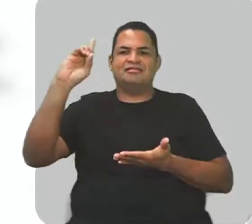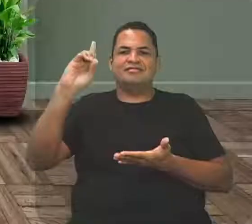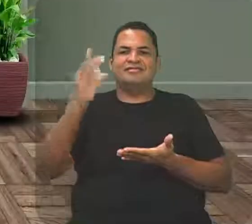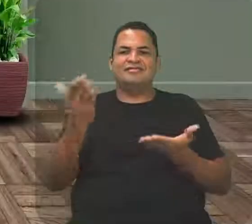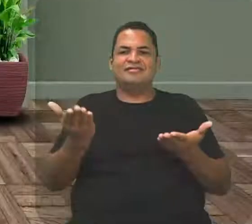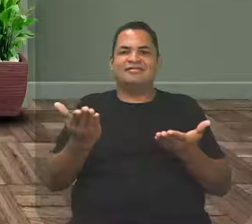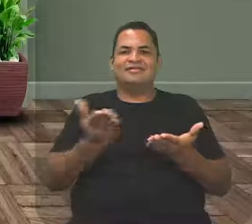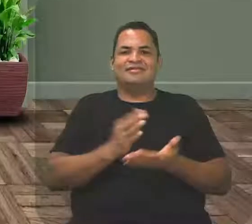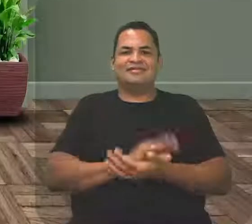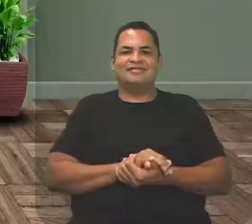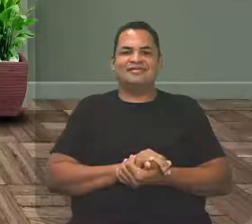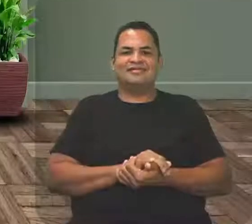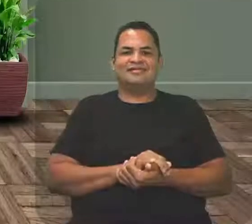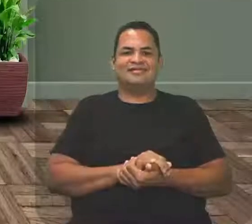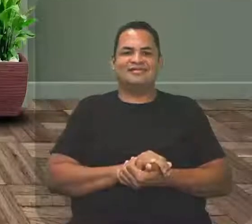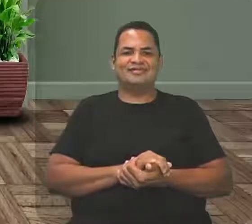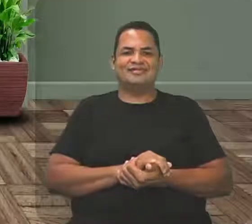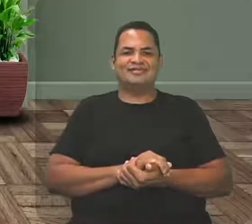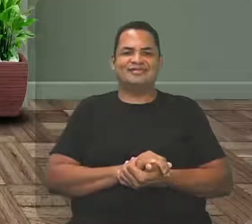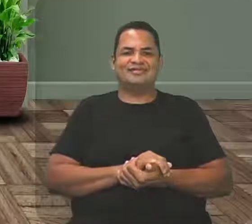Ok, muito obrigada.